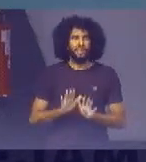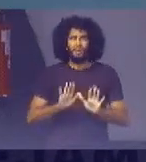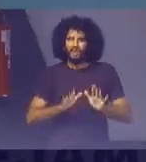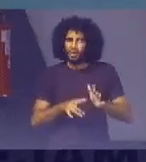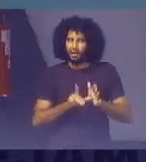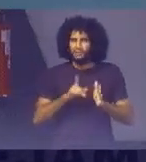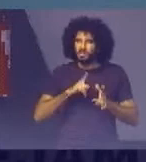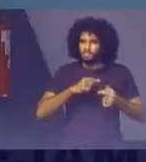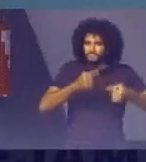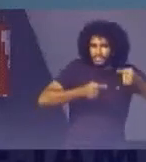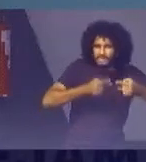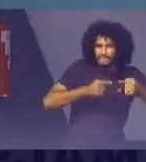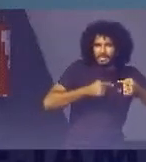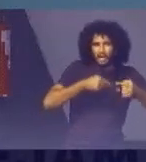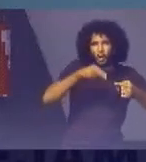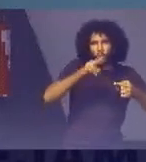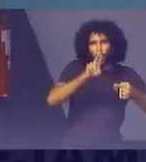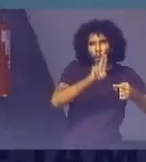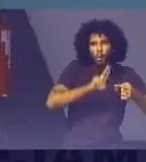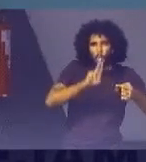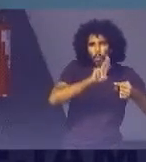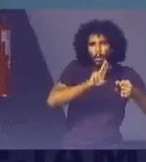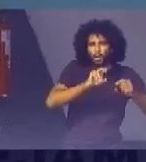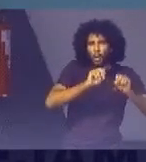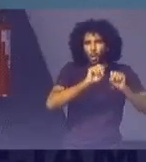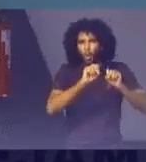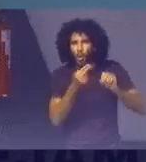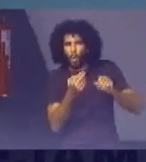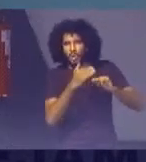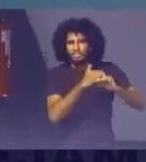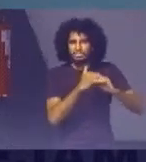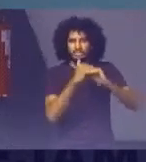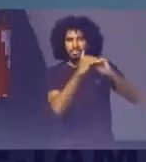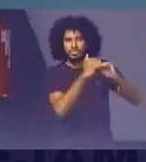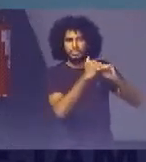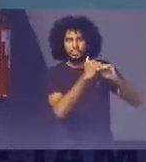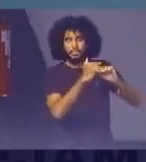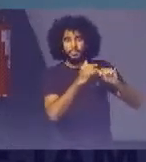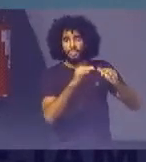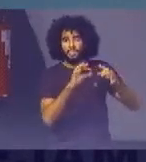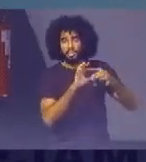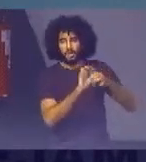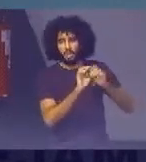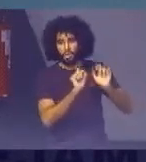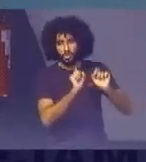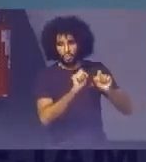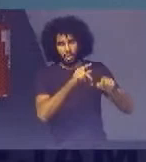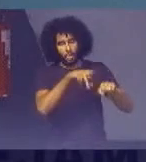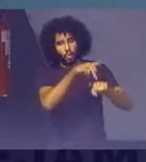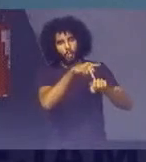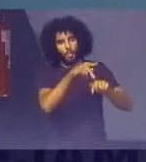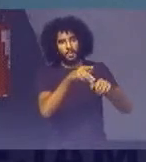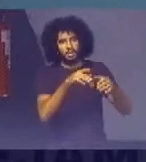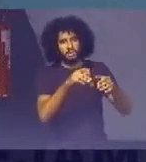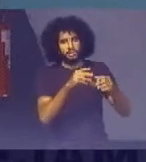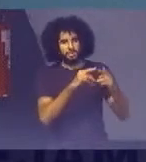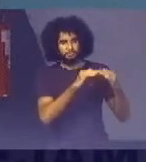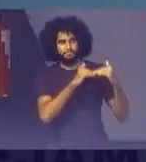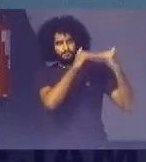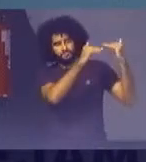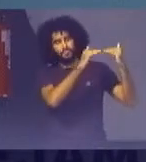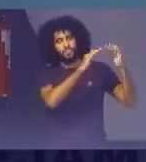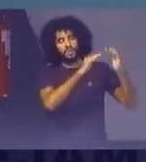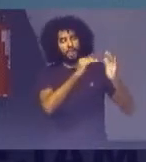universalidade Versus Uniformização E que tem a ver Com a soberania Dos países Então A agenda